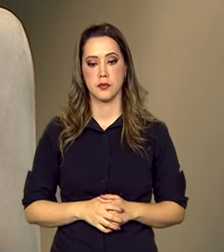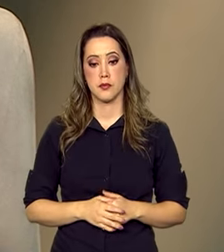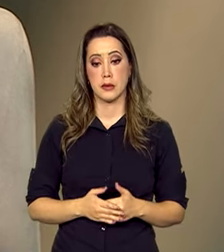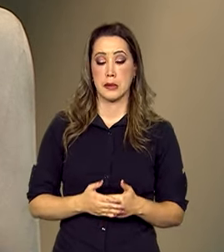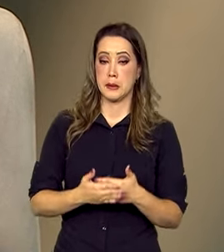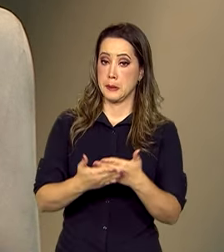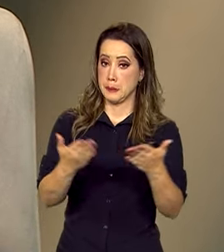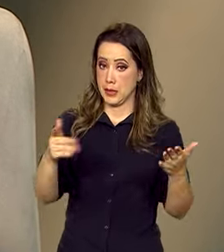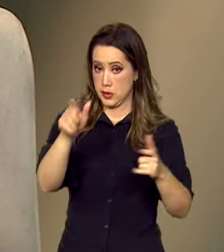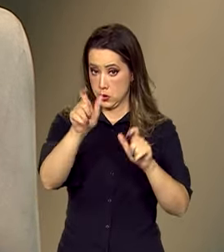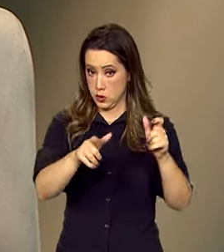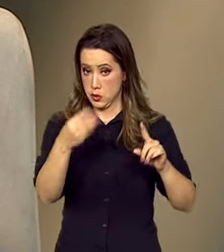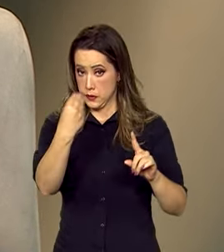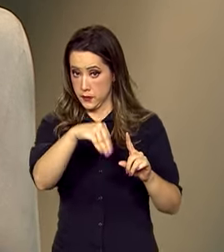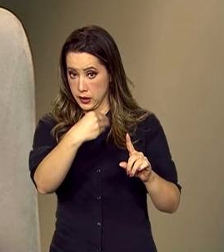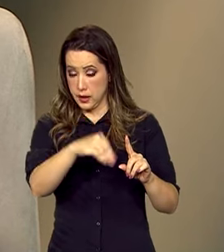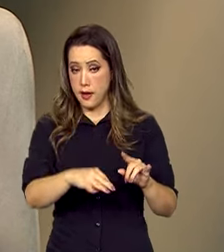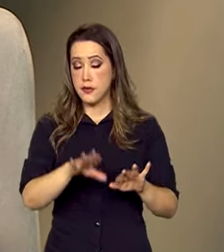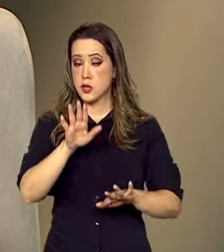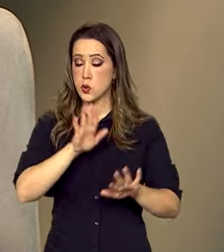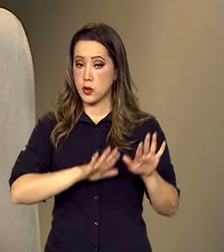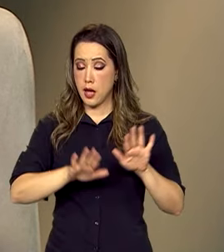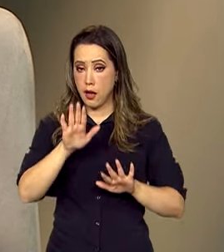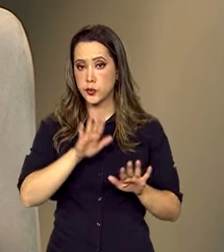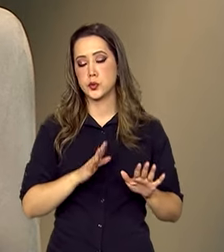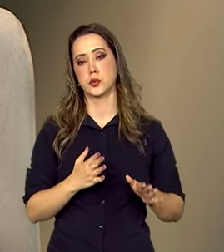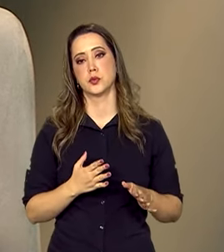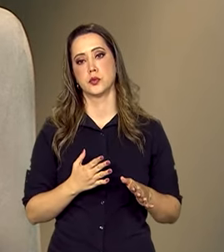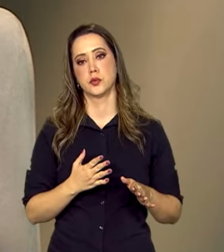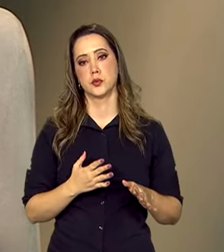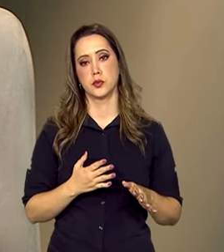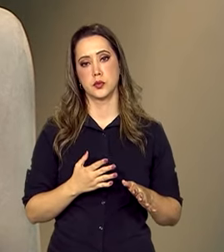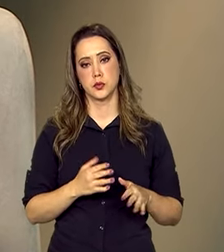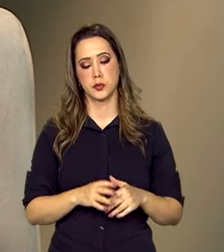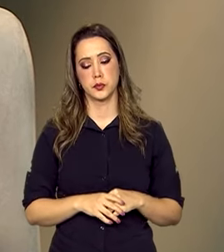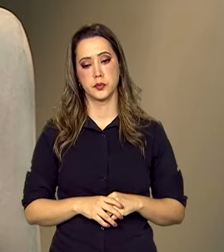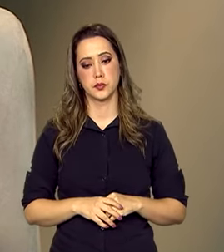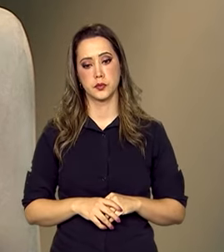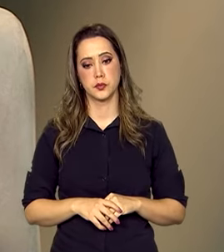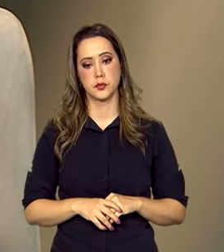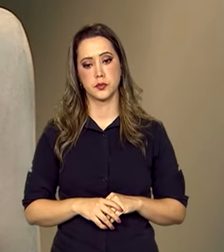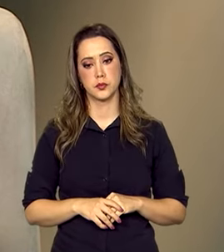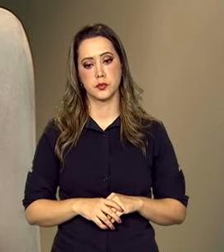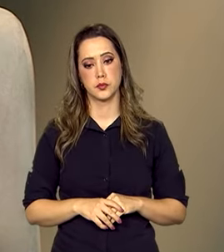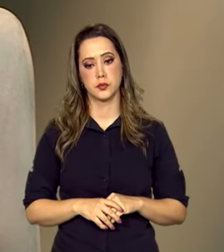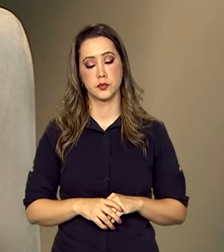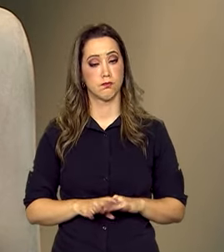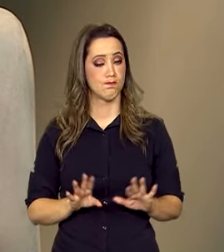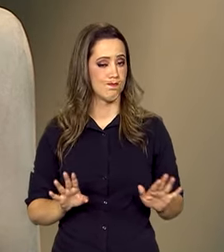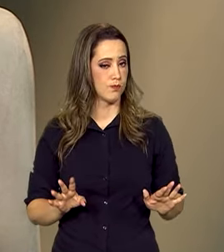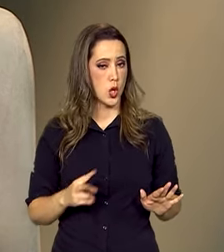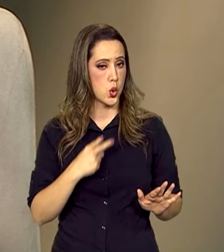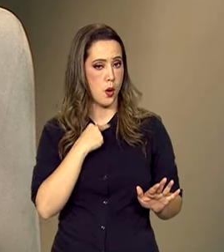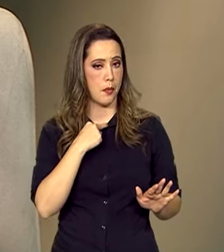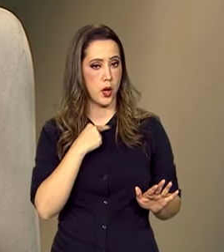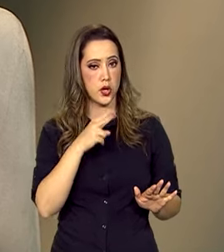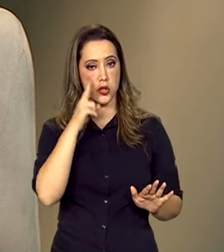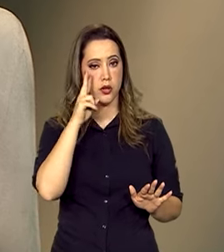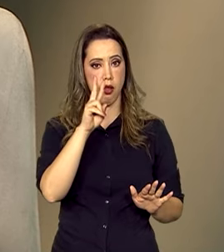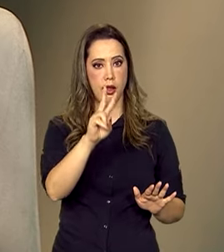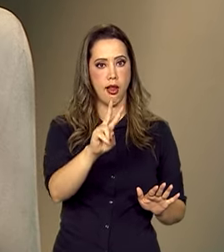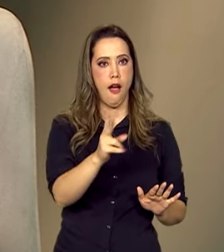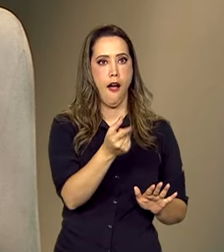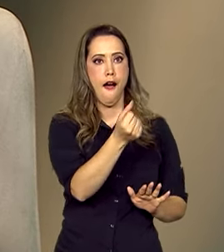consumidora mais vulneráveis, né? É tomar cuidado, não se deixar levar por